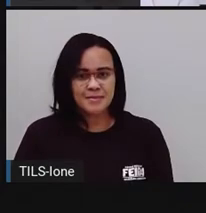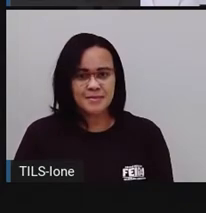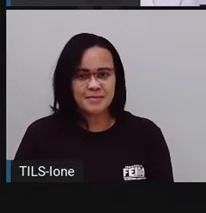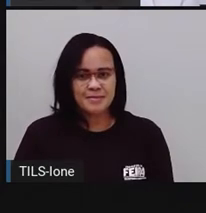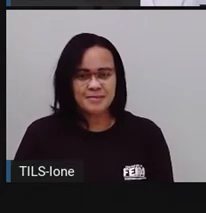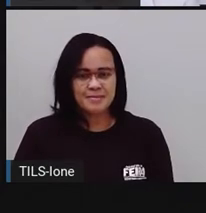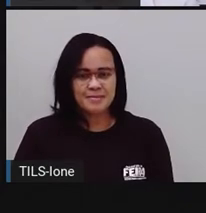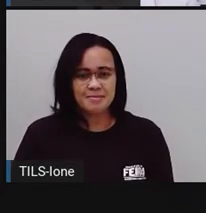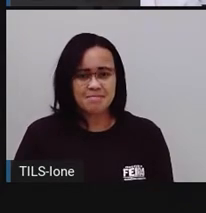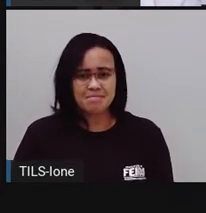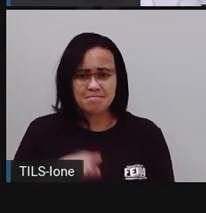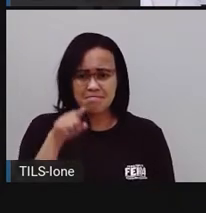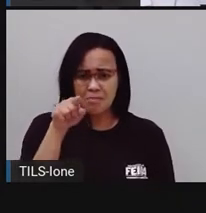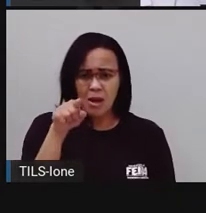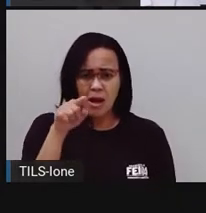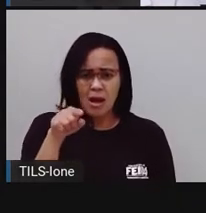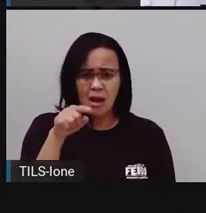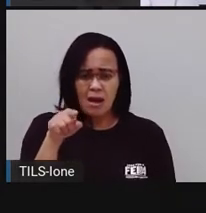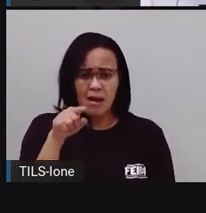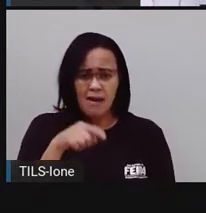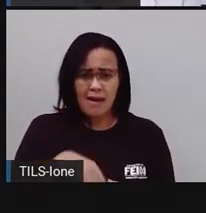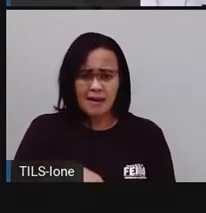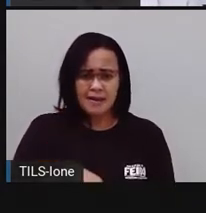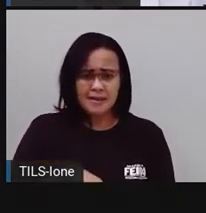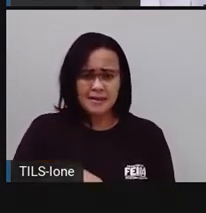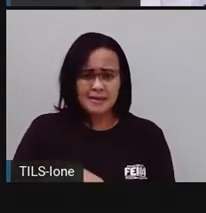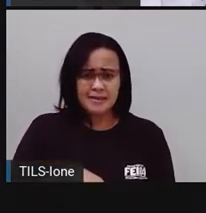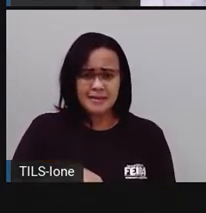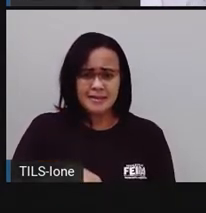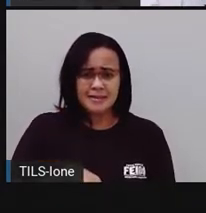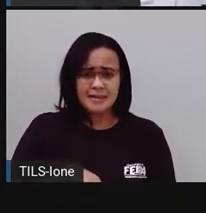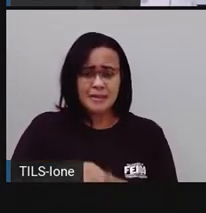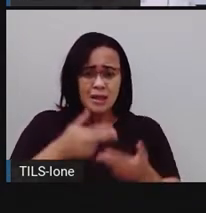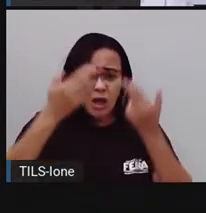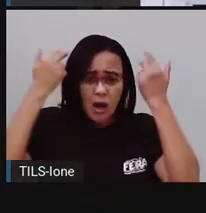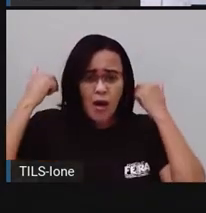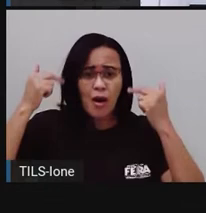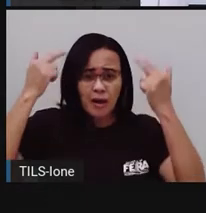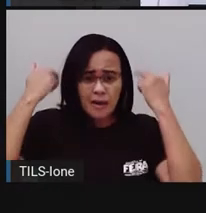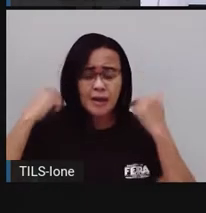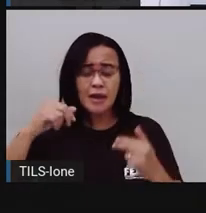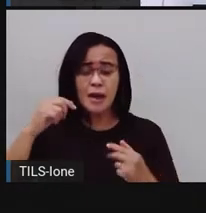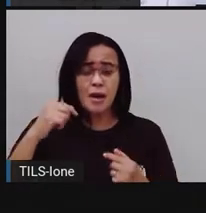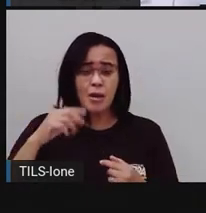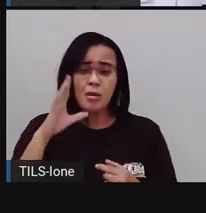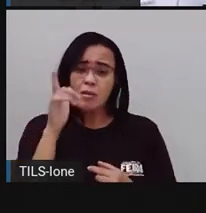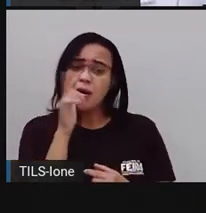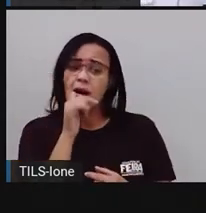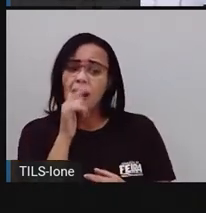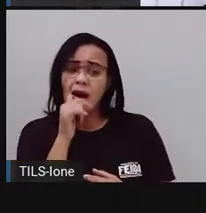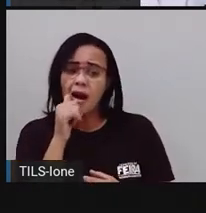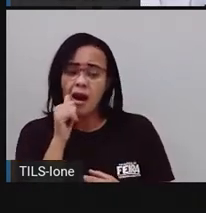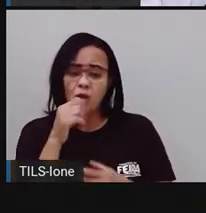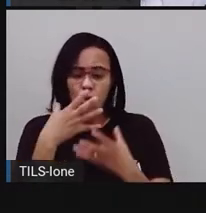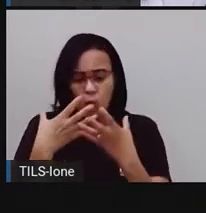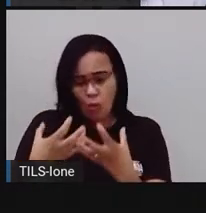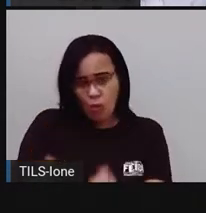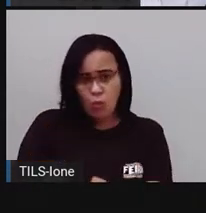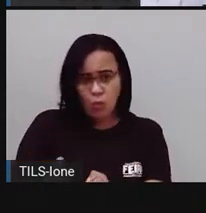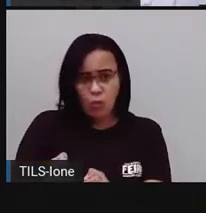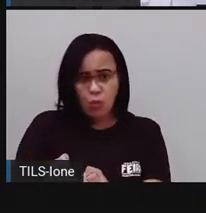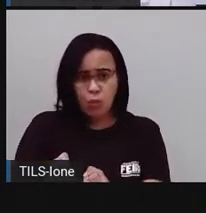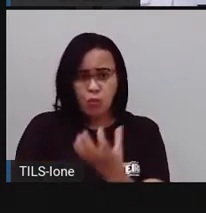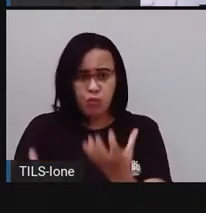Esta é o cabra que bebeu a água, que apagou o fogo, que queimou o